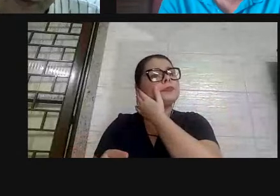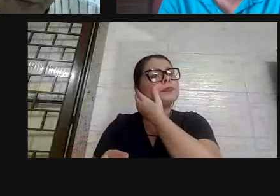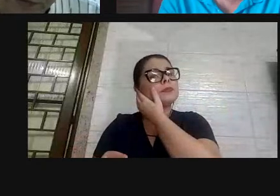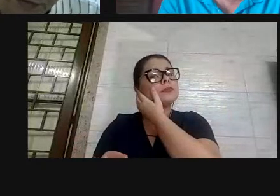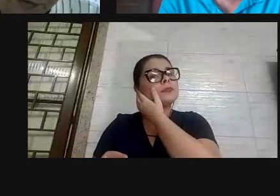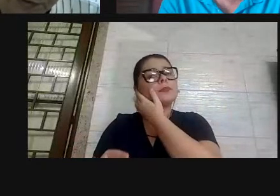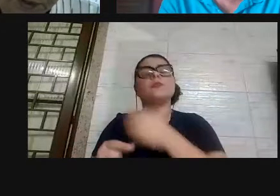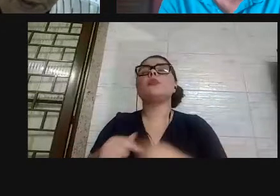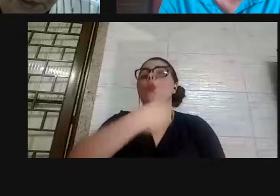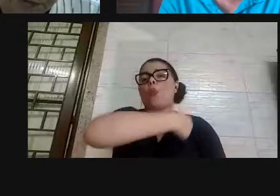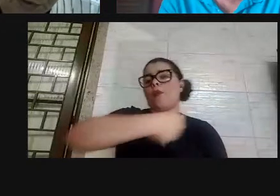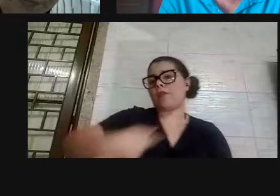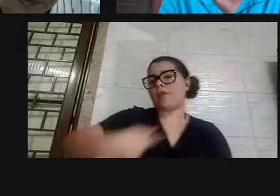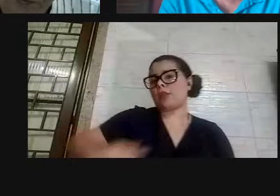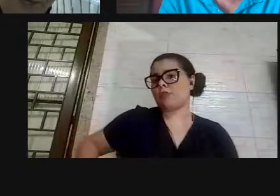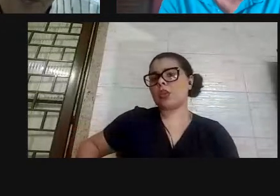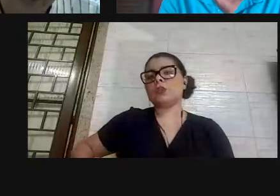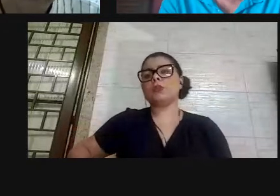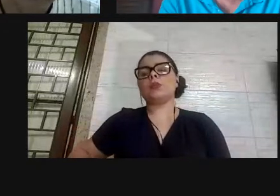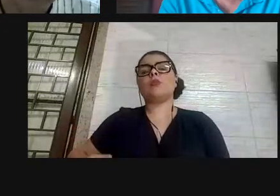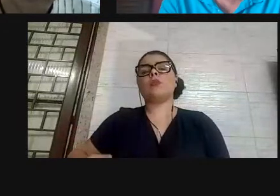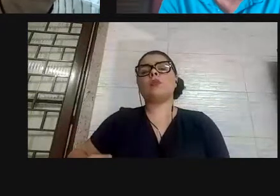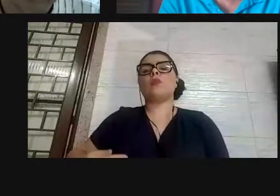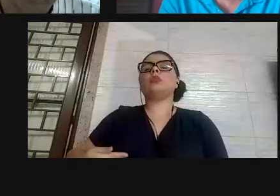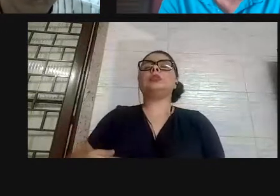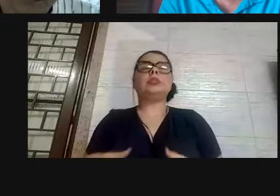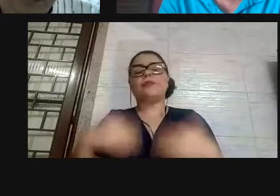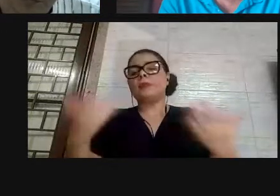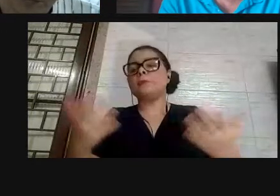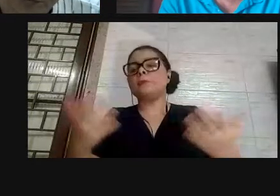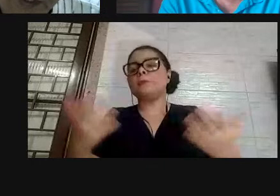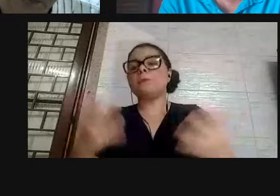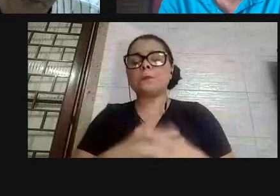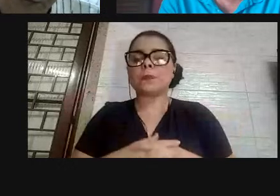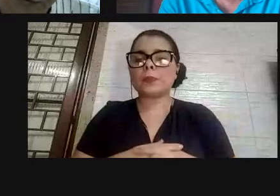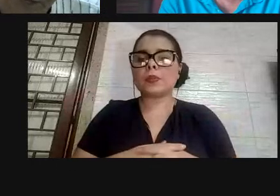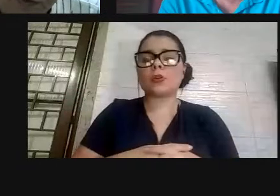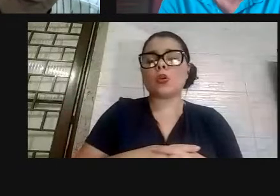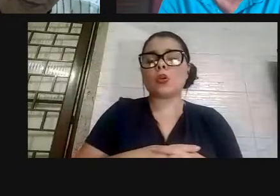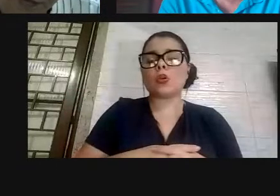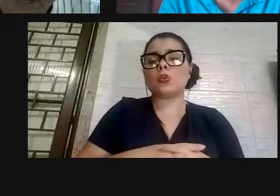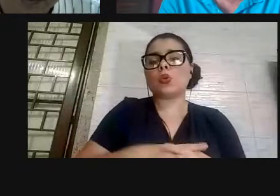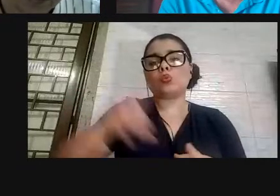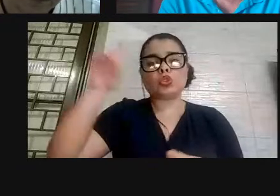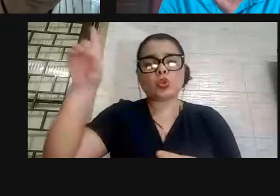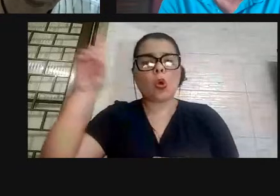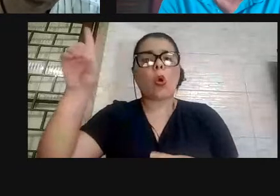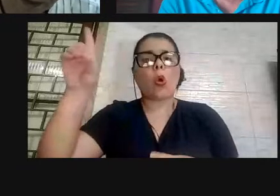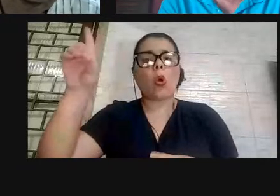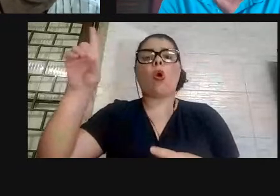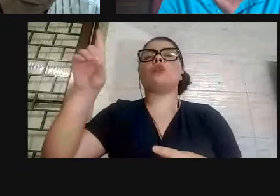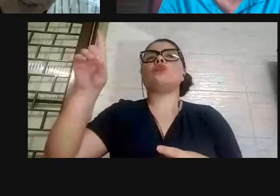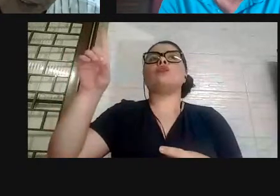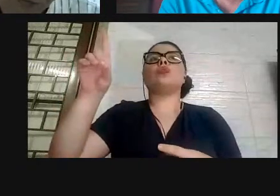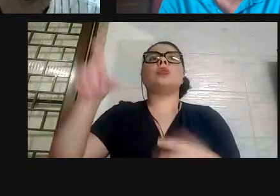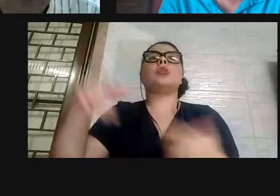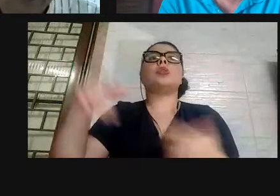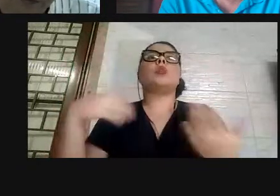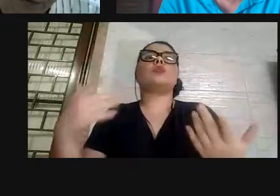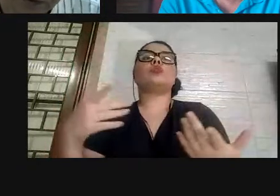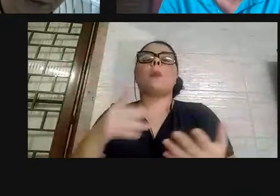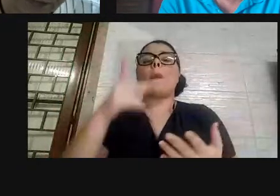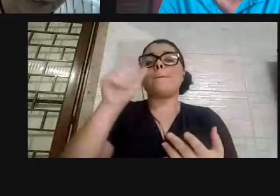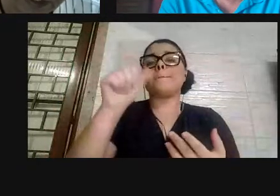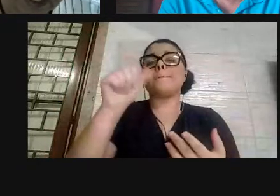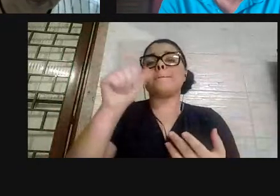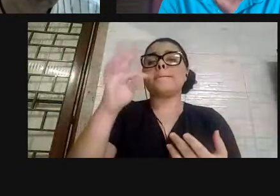os governos, os patrões, enfim, os donos dos meios de produção, no caso,